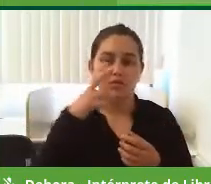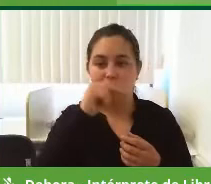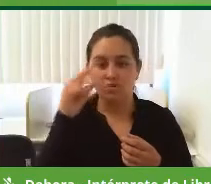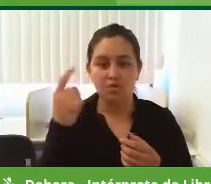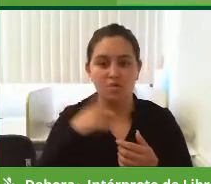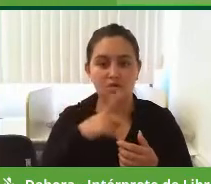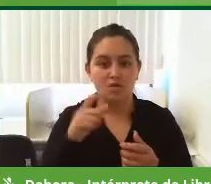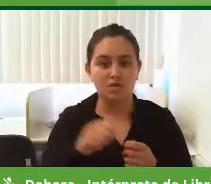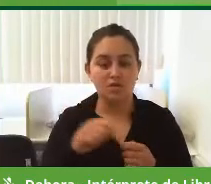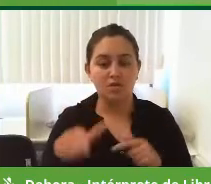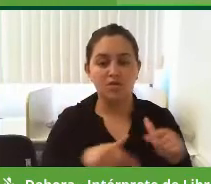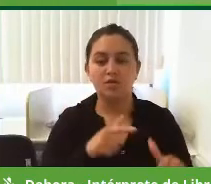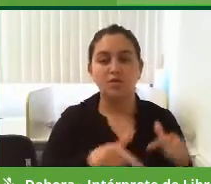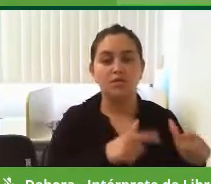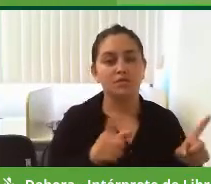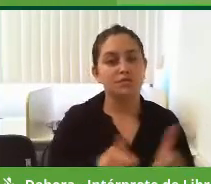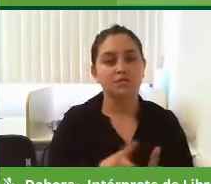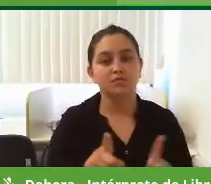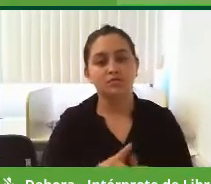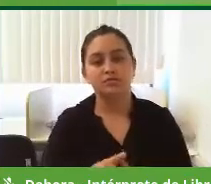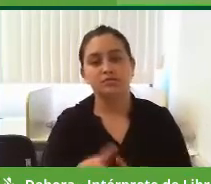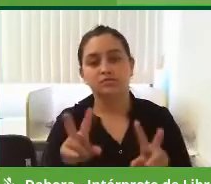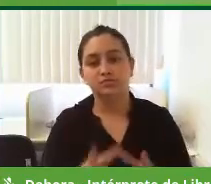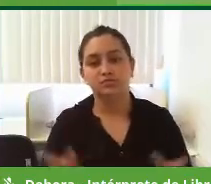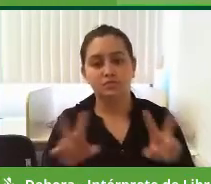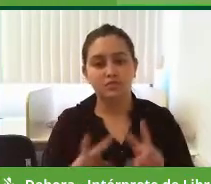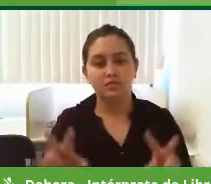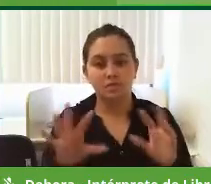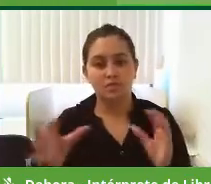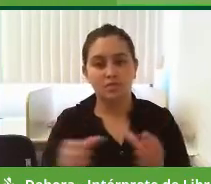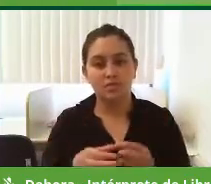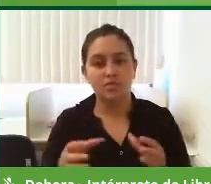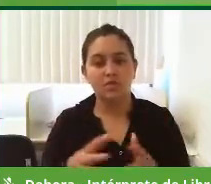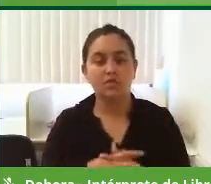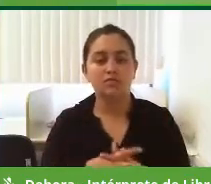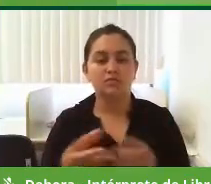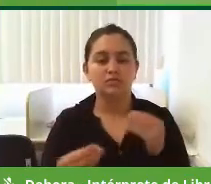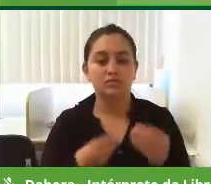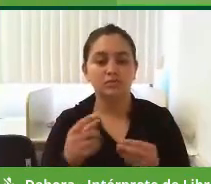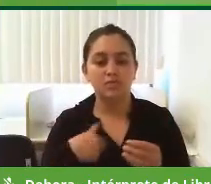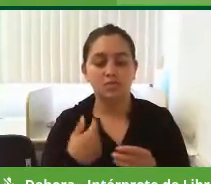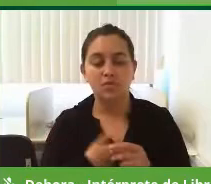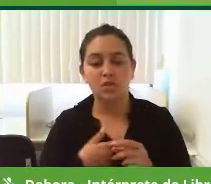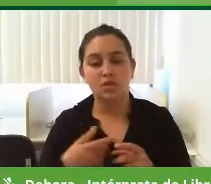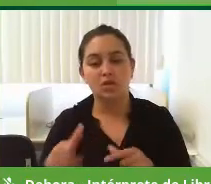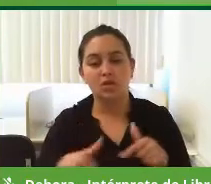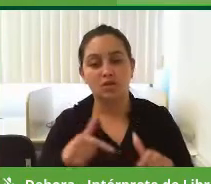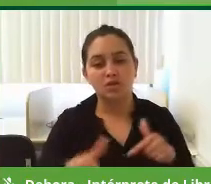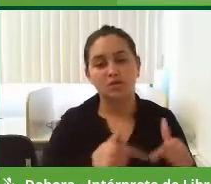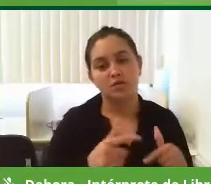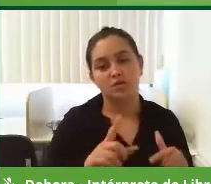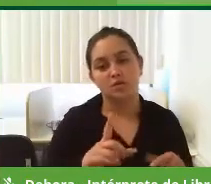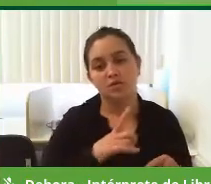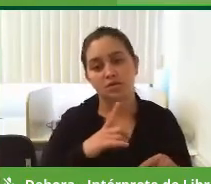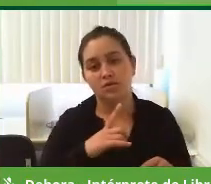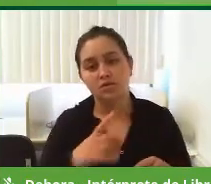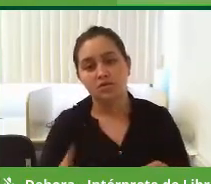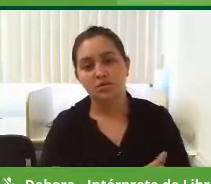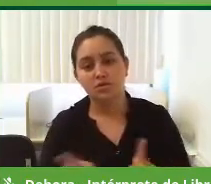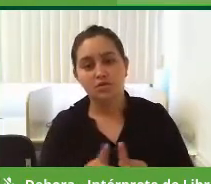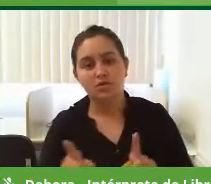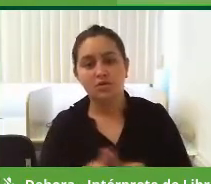tem que trabalhar nessa perspectiva e ver nas questões da emergencial, como a gente vai trabalhar. Mas nós temos que trabalhar